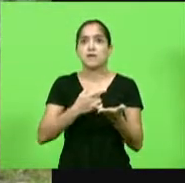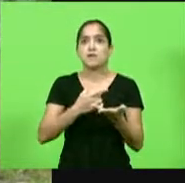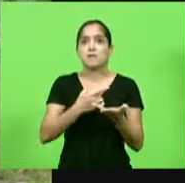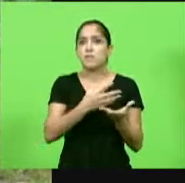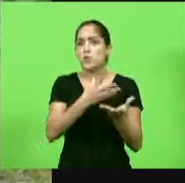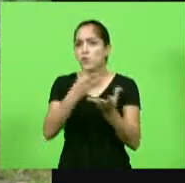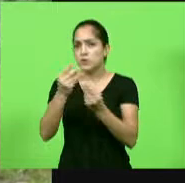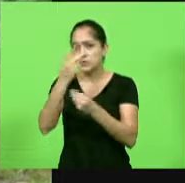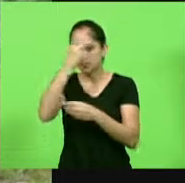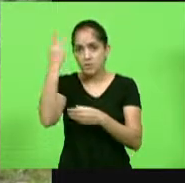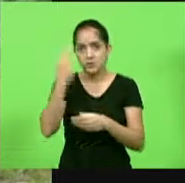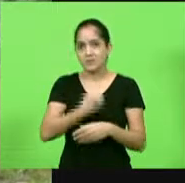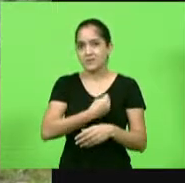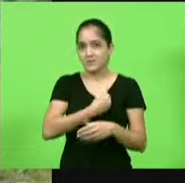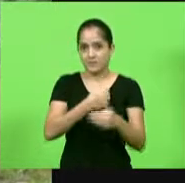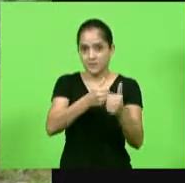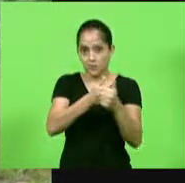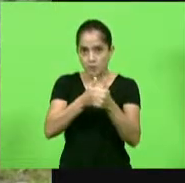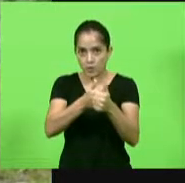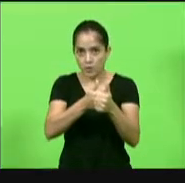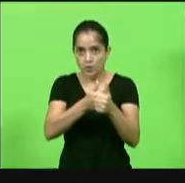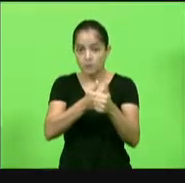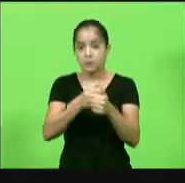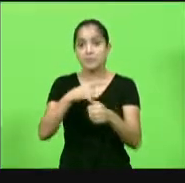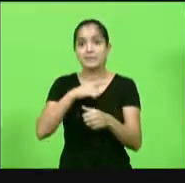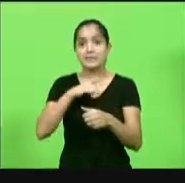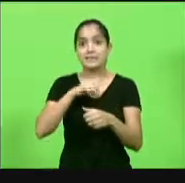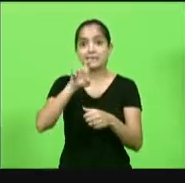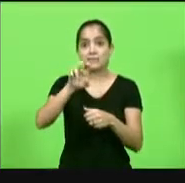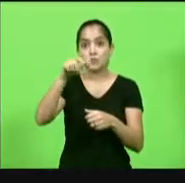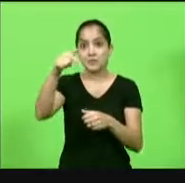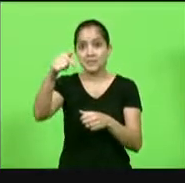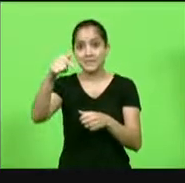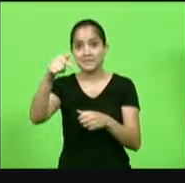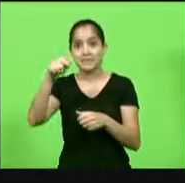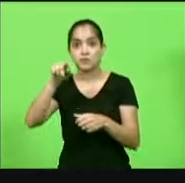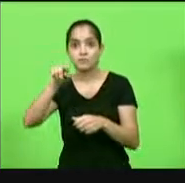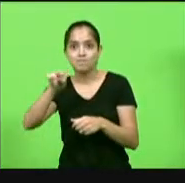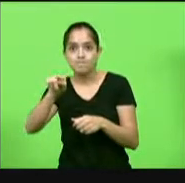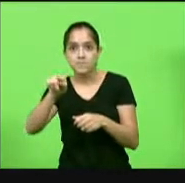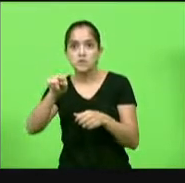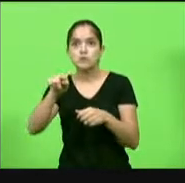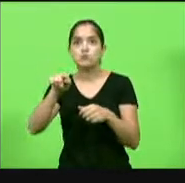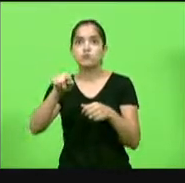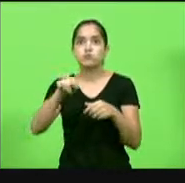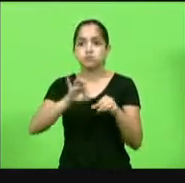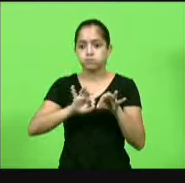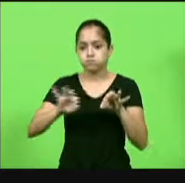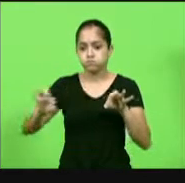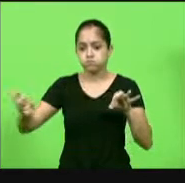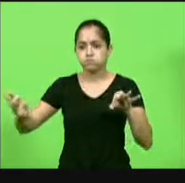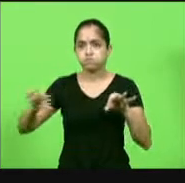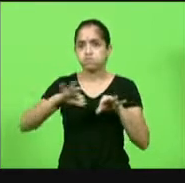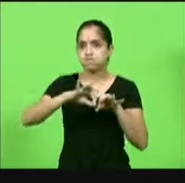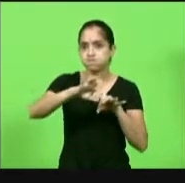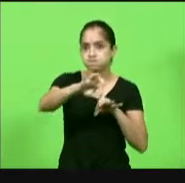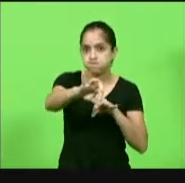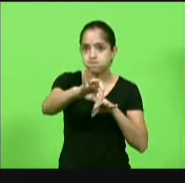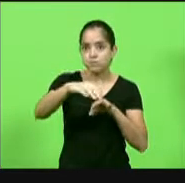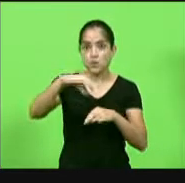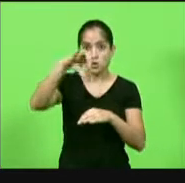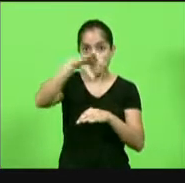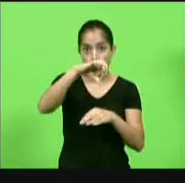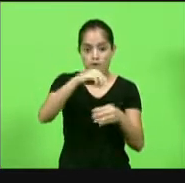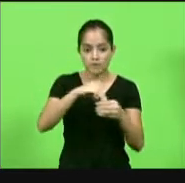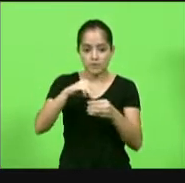moradores desta área, parque tem 57 mil hectares, como eu disse, passa por nove municípios